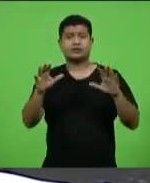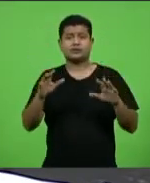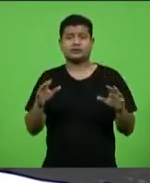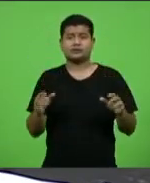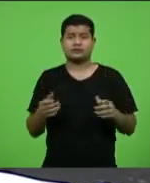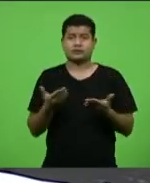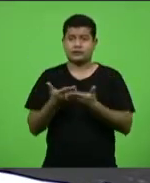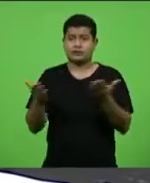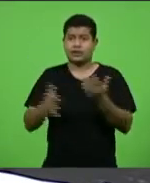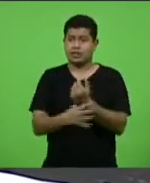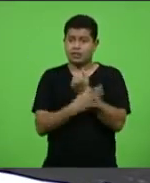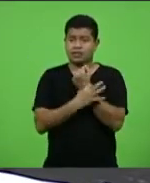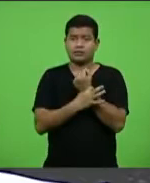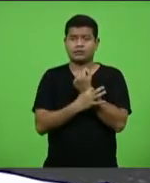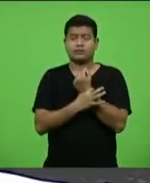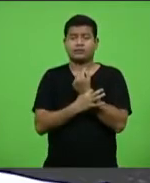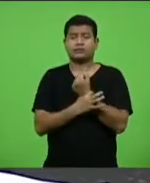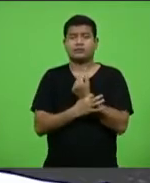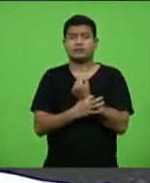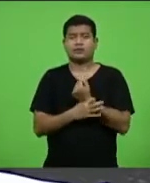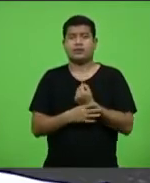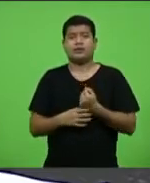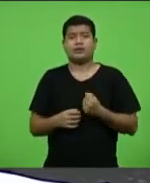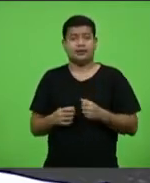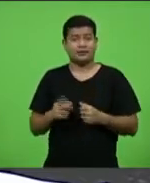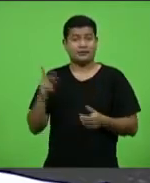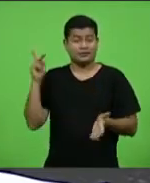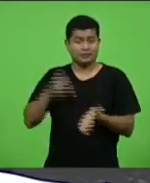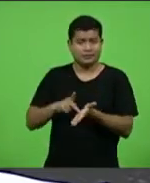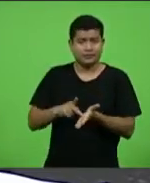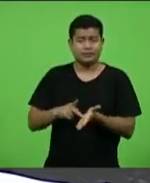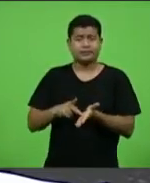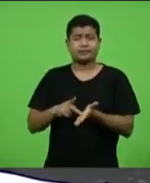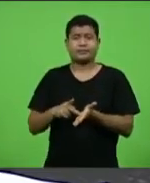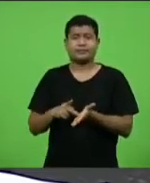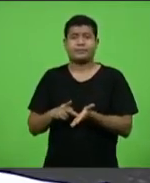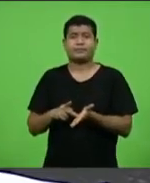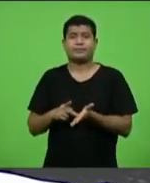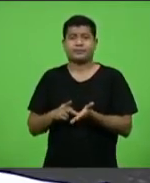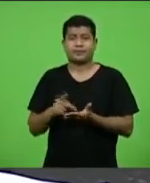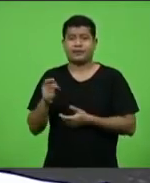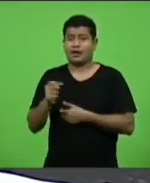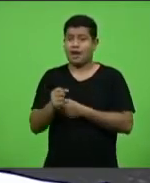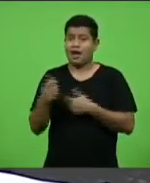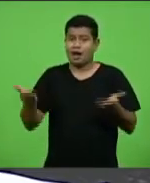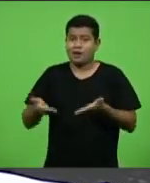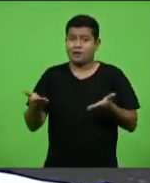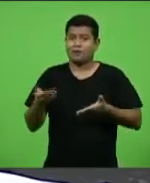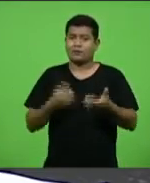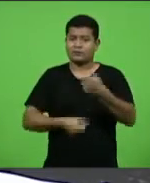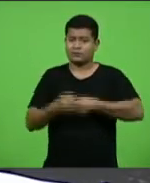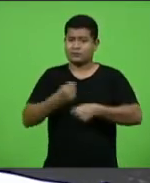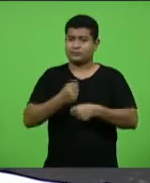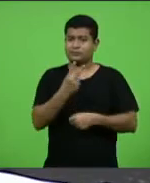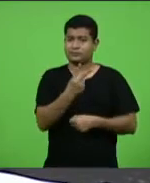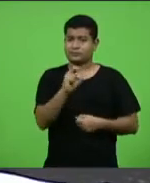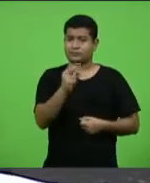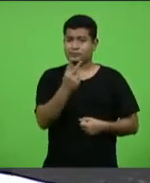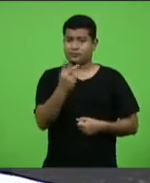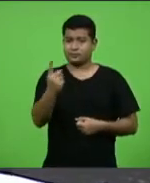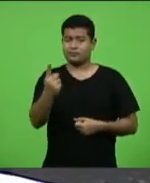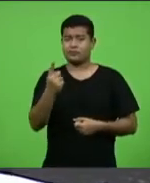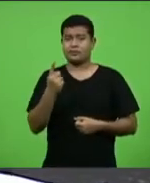dar segurança de que efetivamente neste ano o